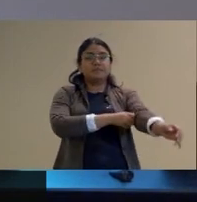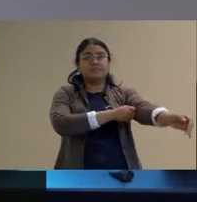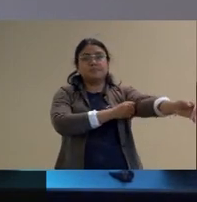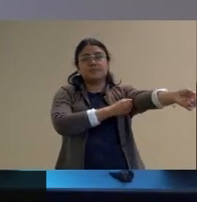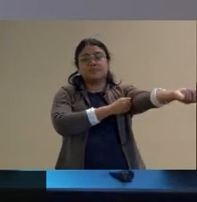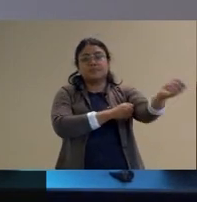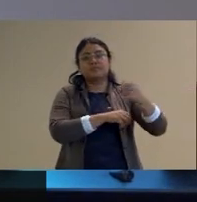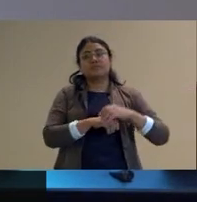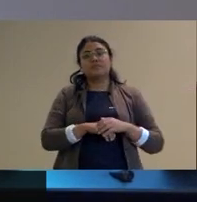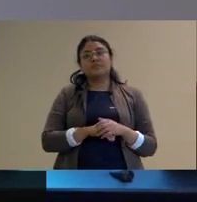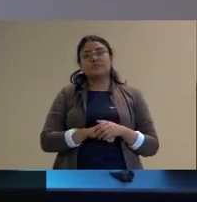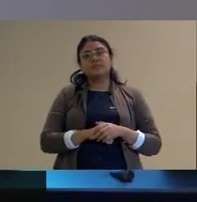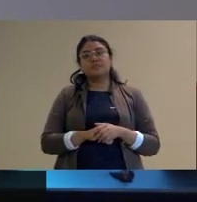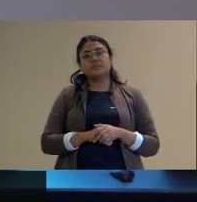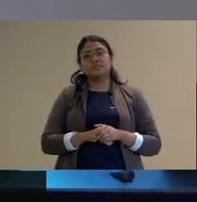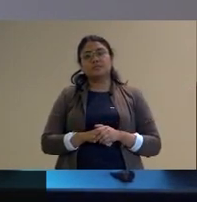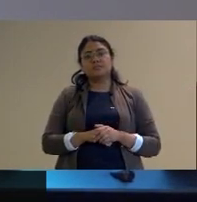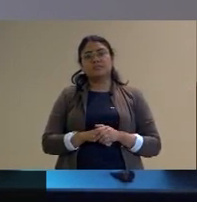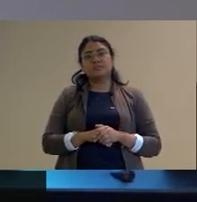é apostar nessa